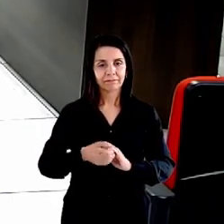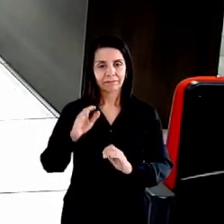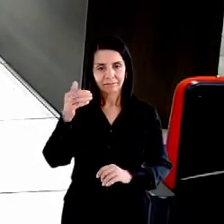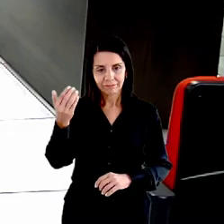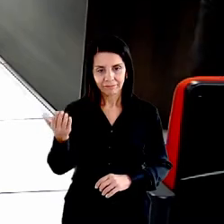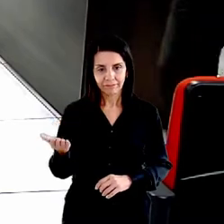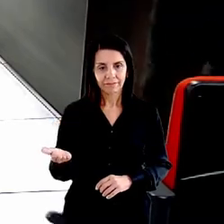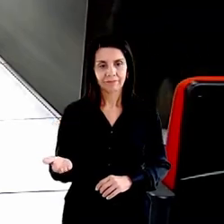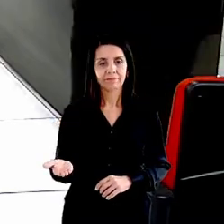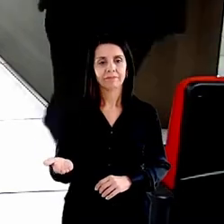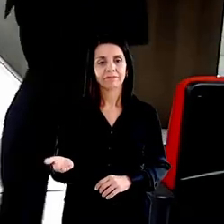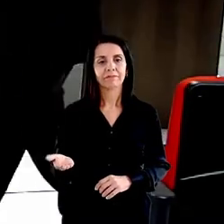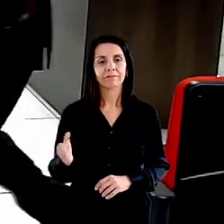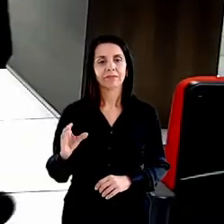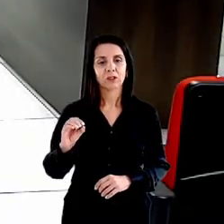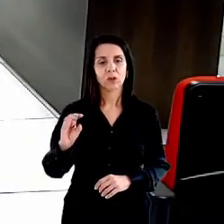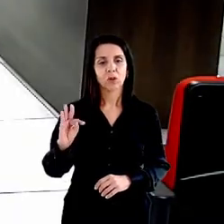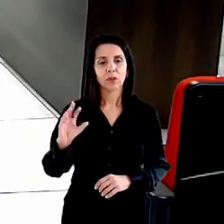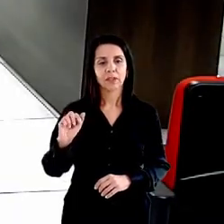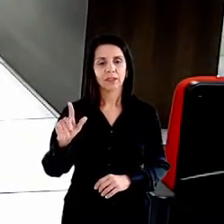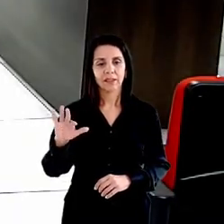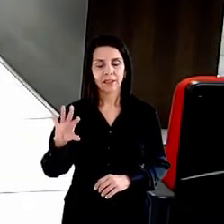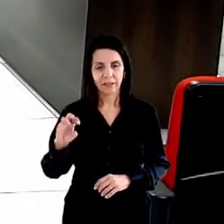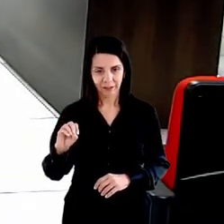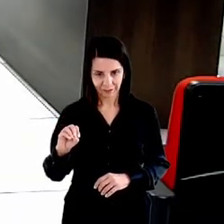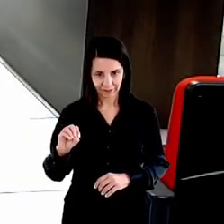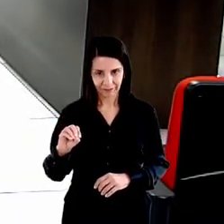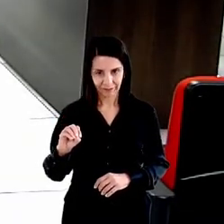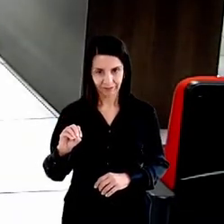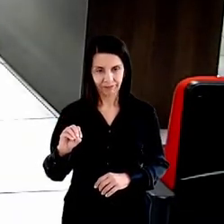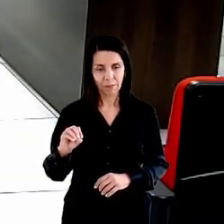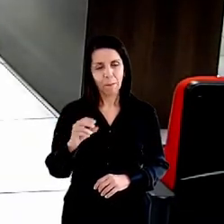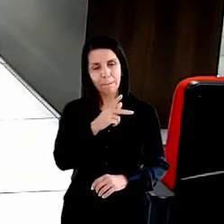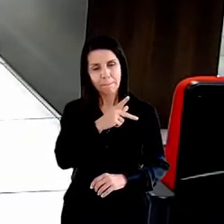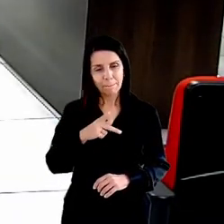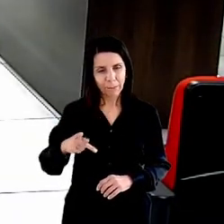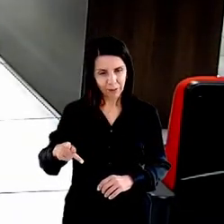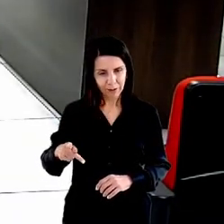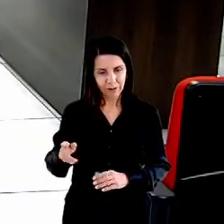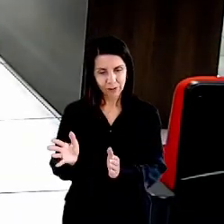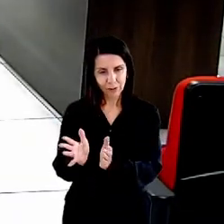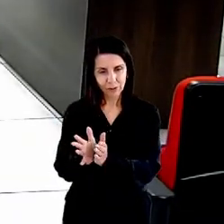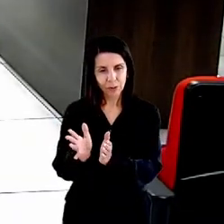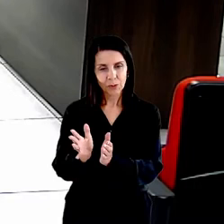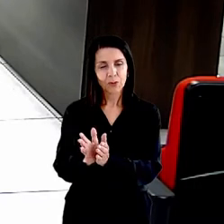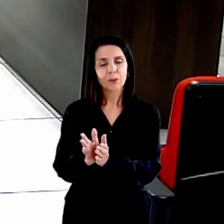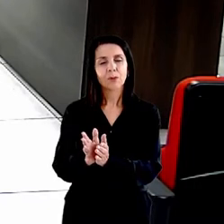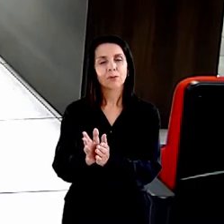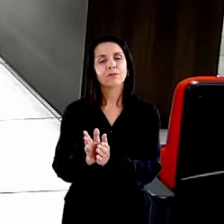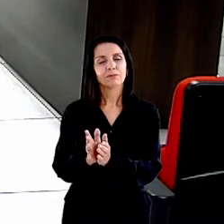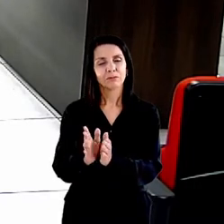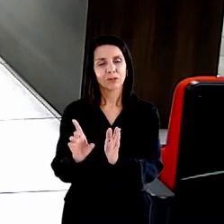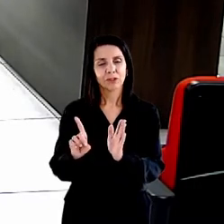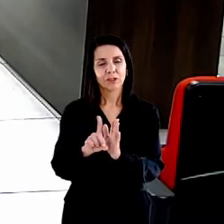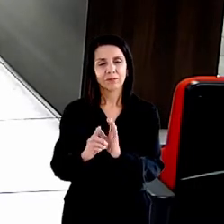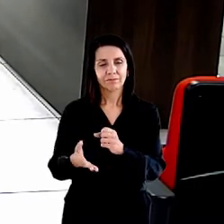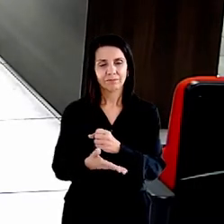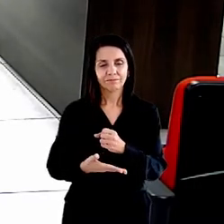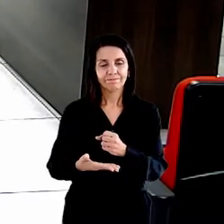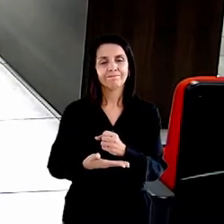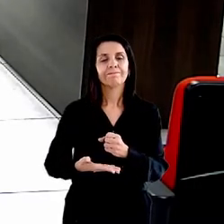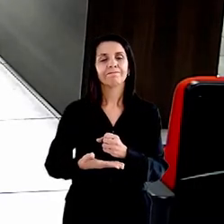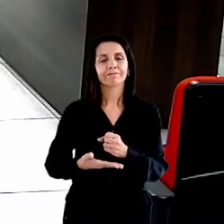o doutor Otávio Luiz Rodrigues Júnior, presidente da Comissão de Defesa dos Direitos Fundamentais do CNMP.